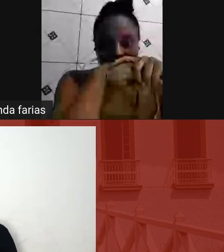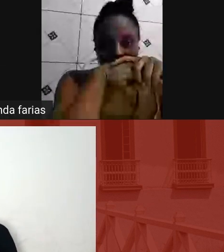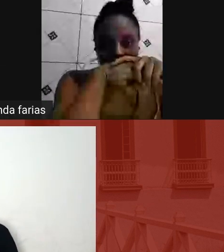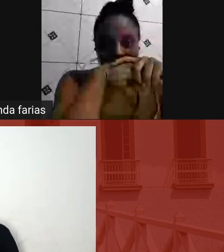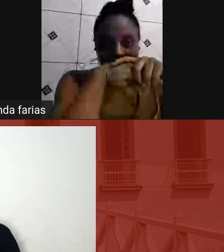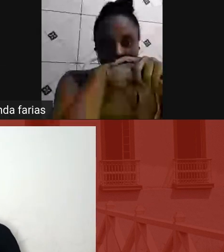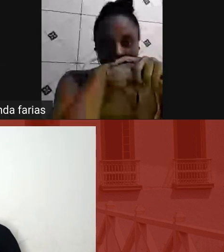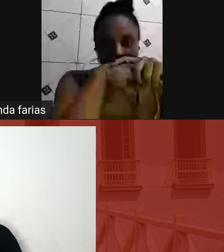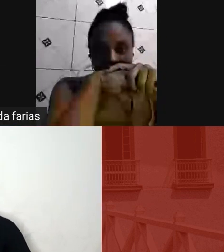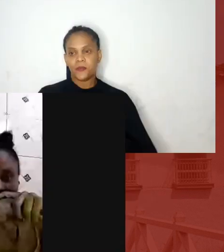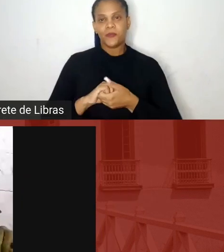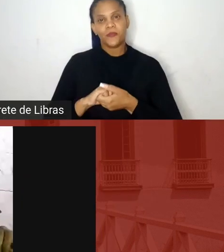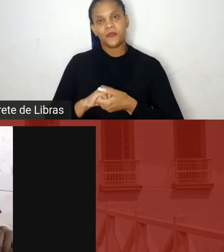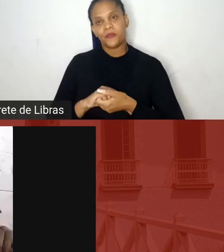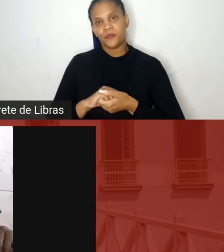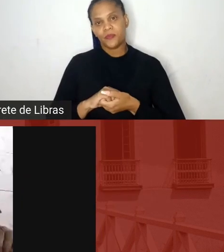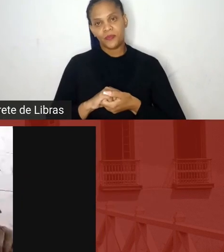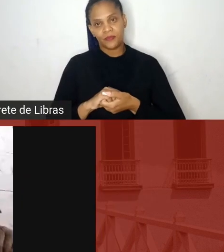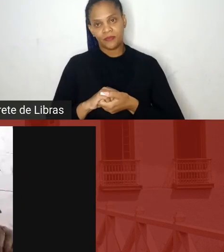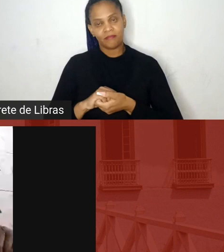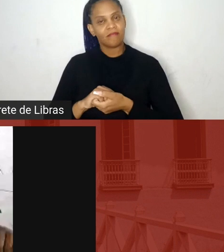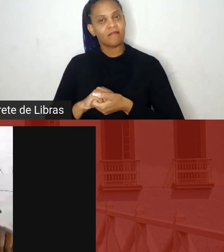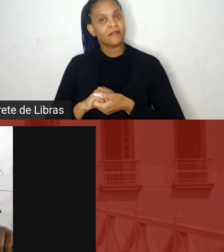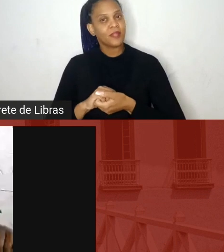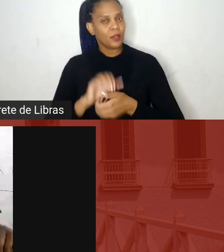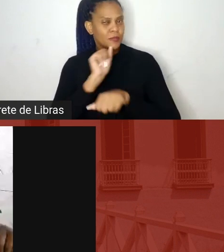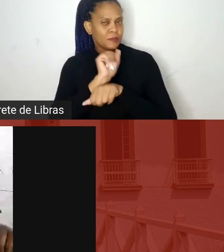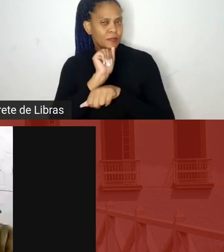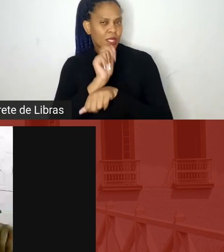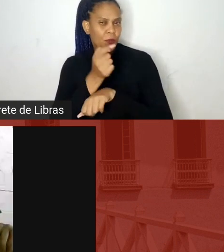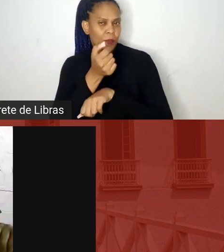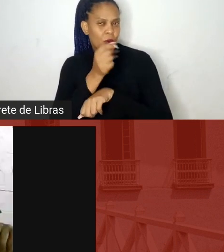Vamos esperar só alguns minutinhos, ver se o Rafa consegue voltar.